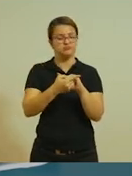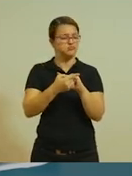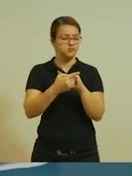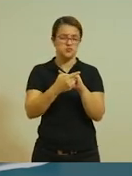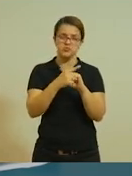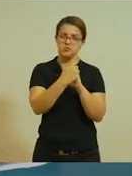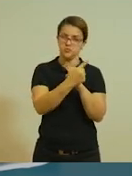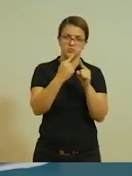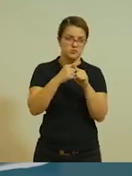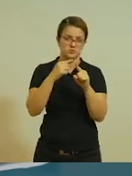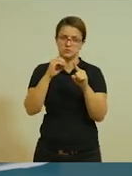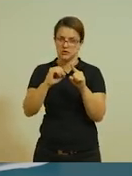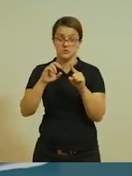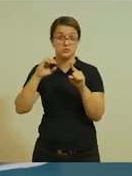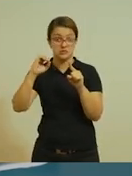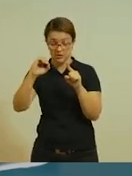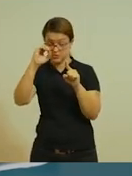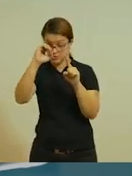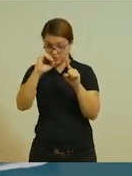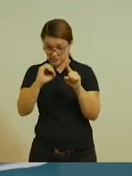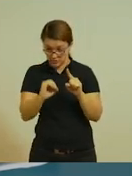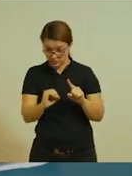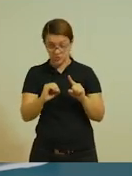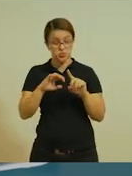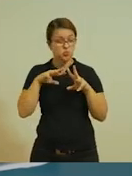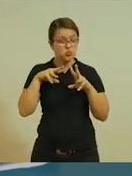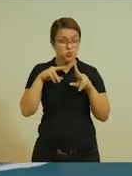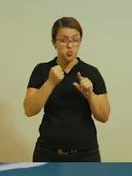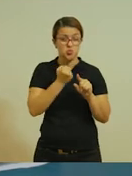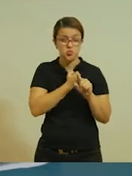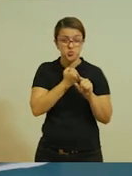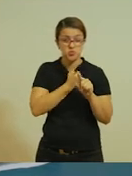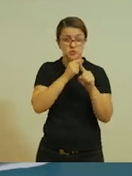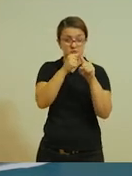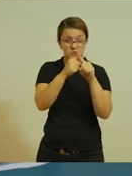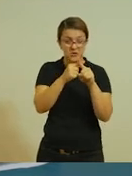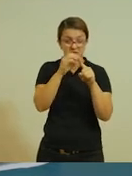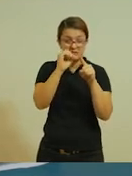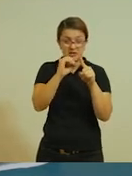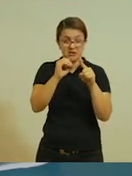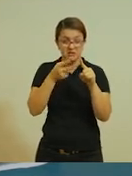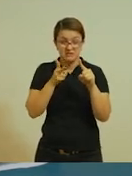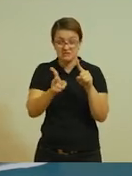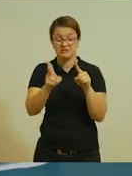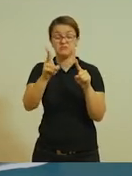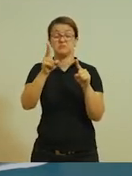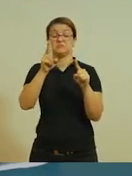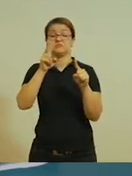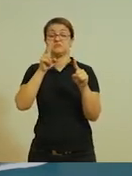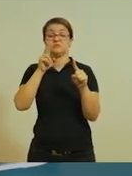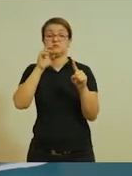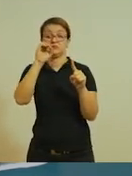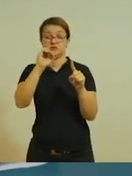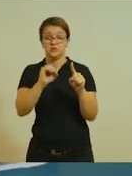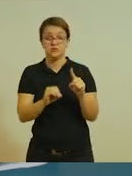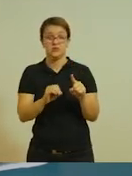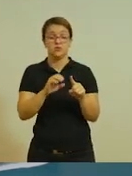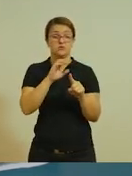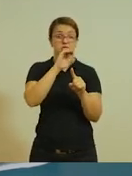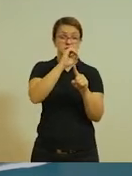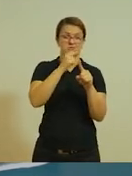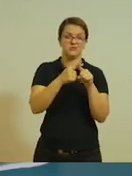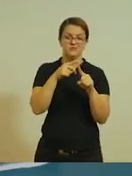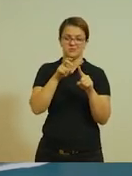resultado continua o mesmo, que é 0. Porque todo número multiplicado por 0 dá 0. Ou outro exemplo,